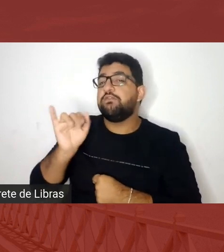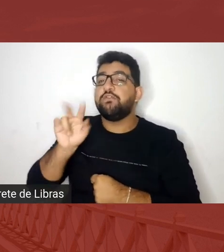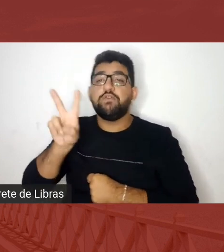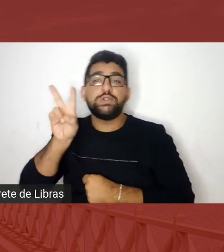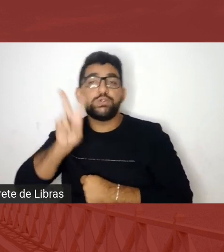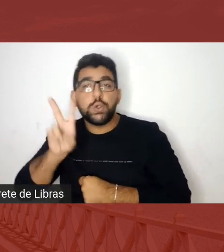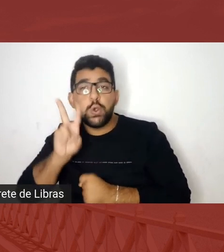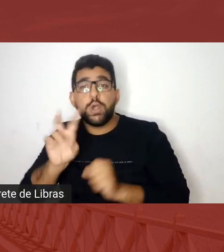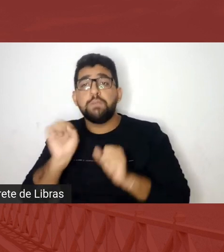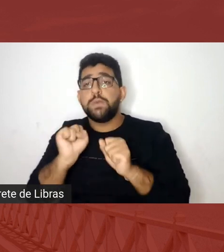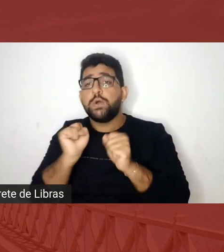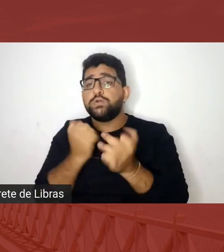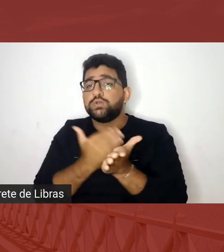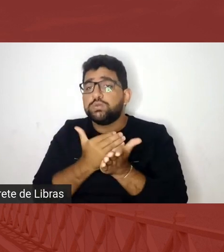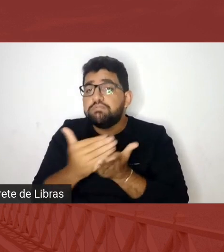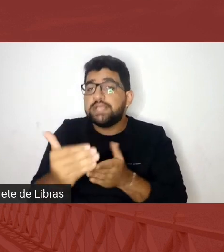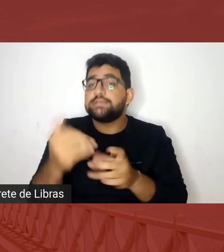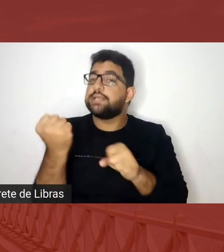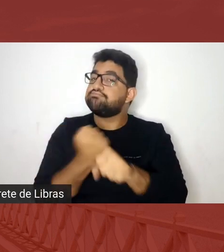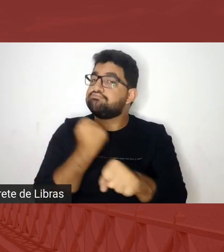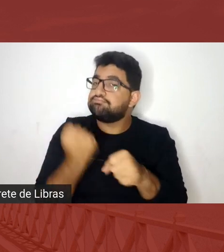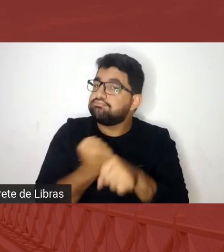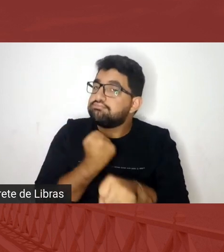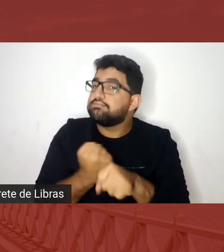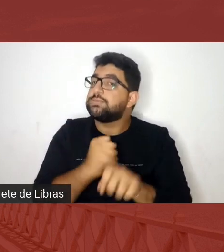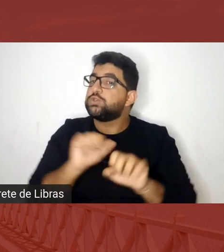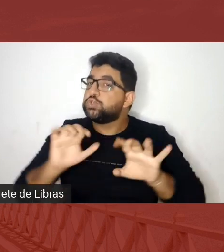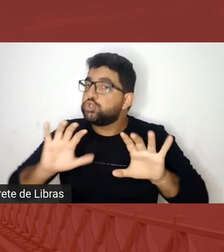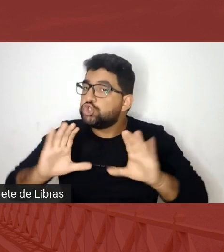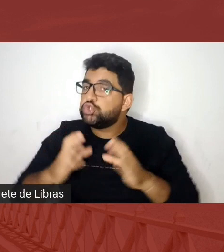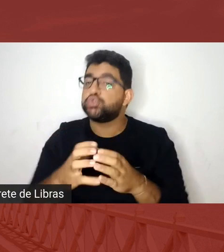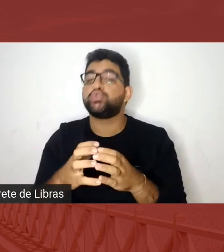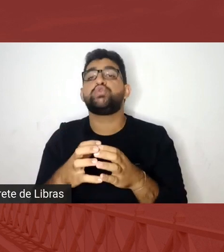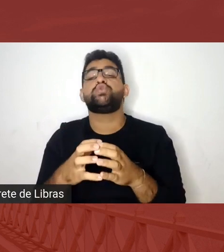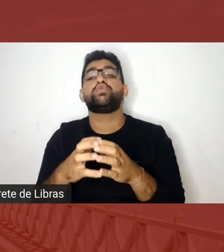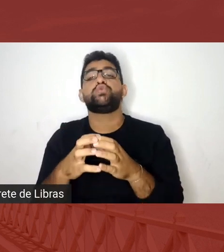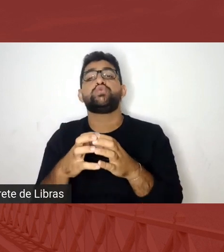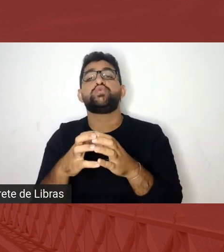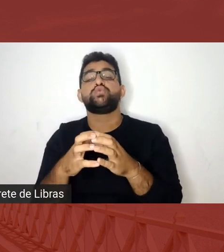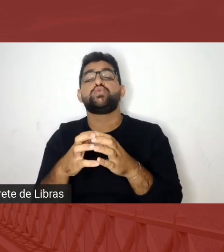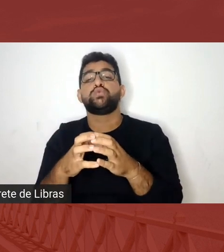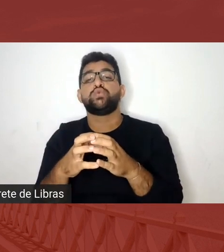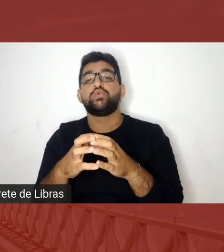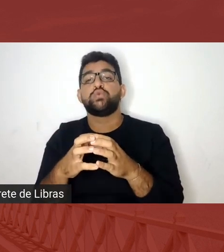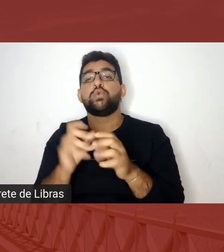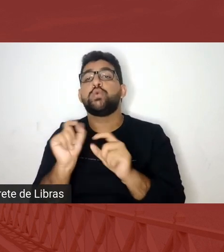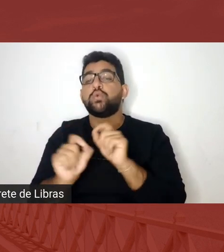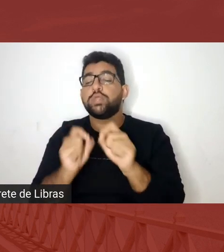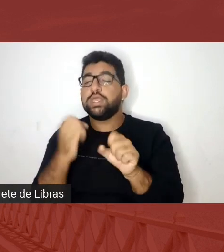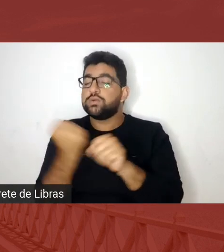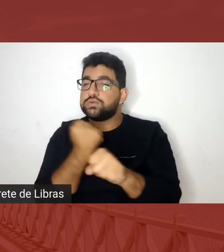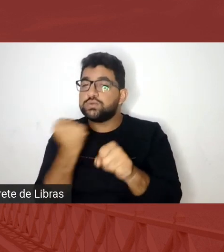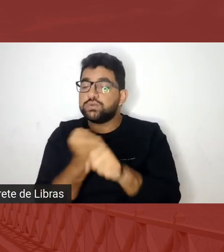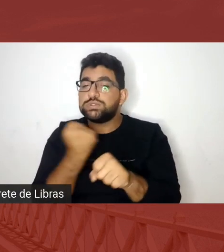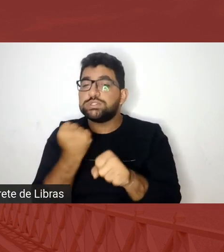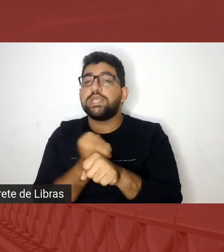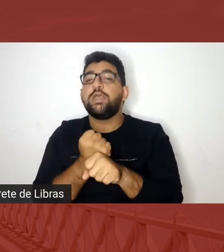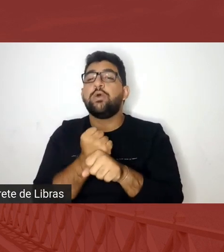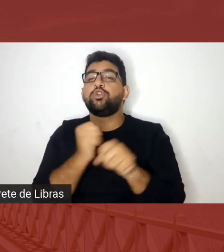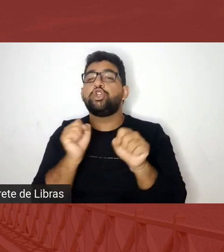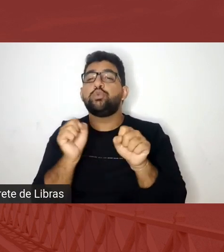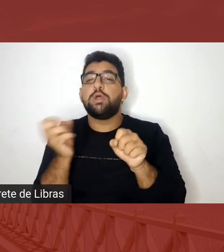construir com o seu rebanho, para dizer um termo bastante cristão, a construção de uma visão